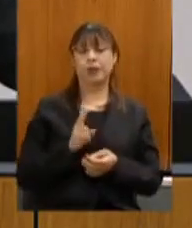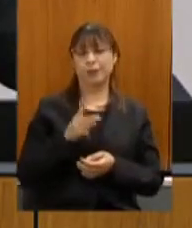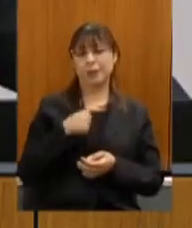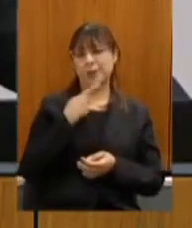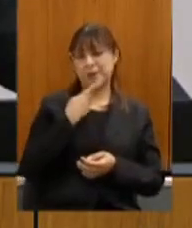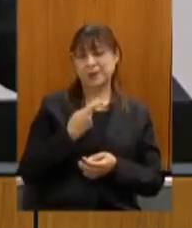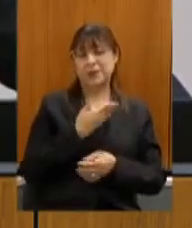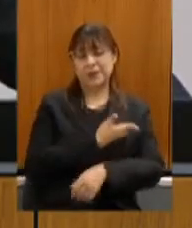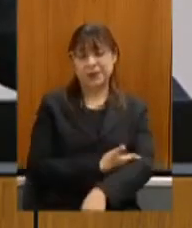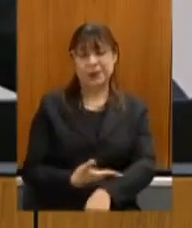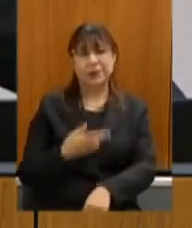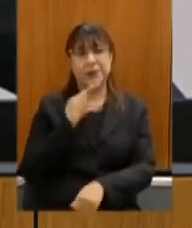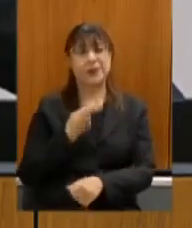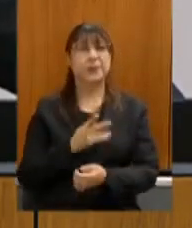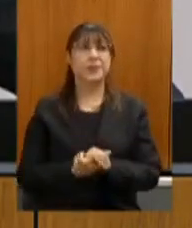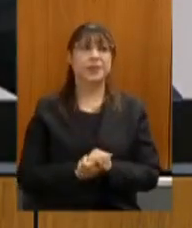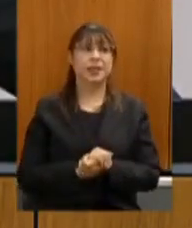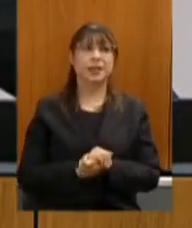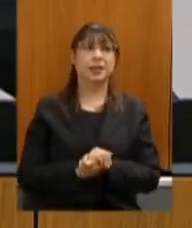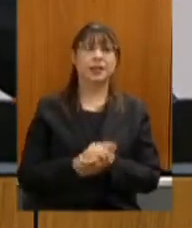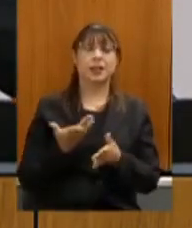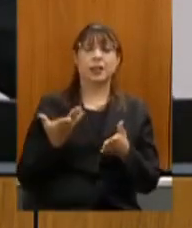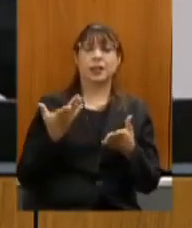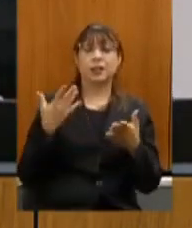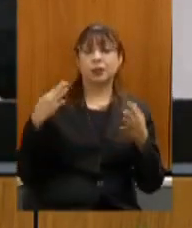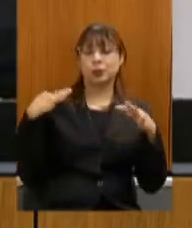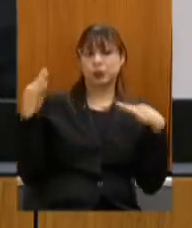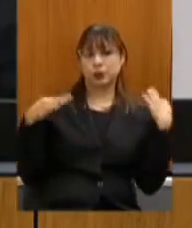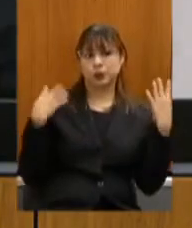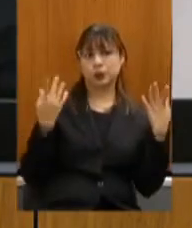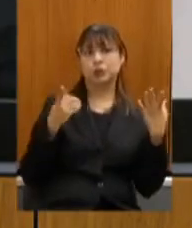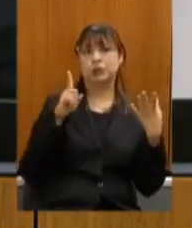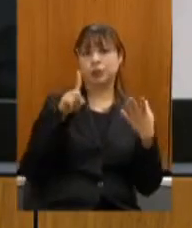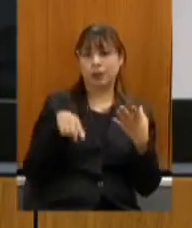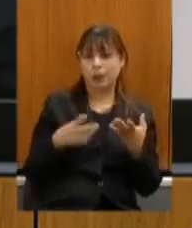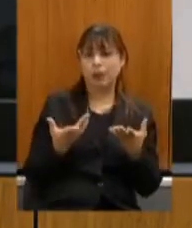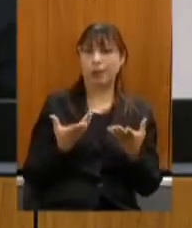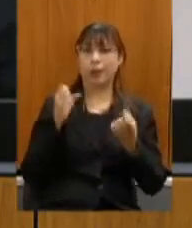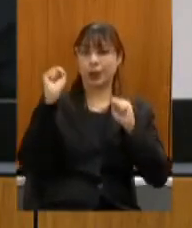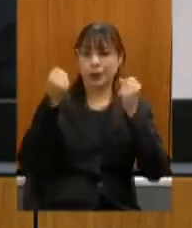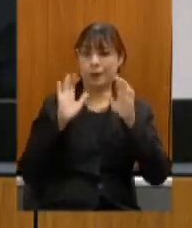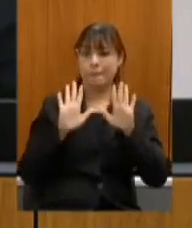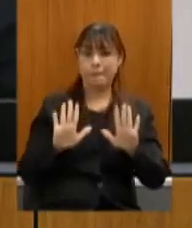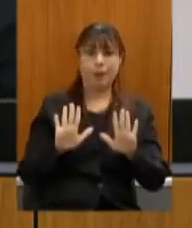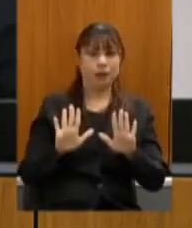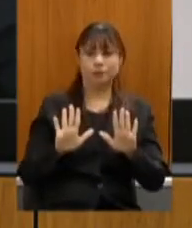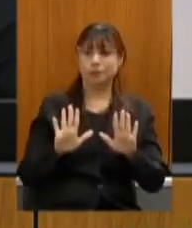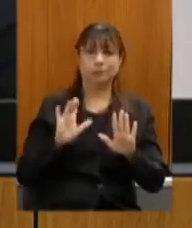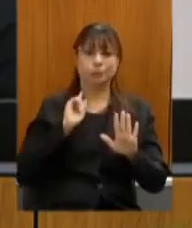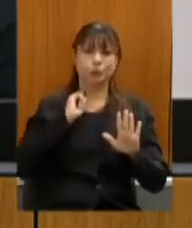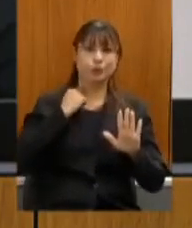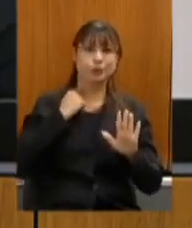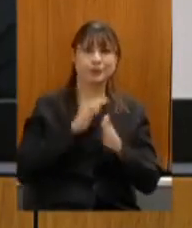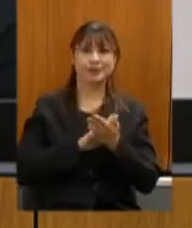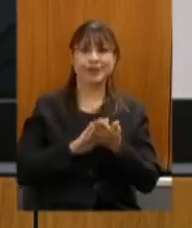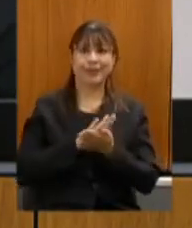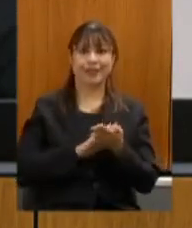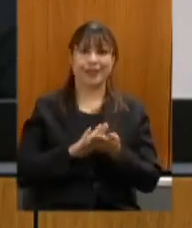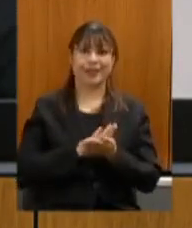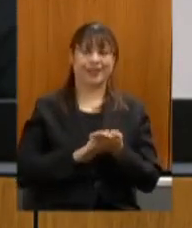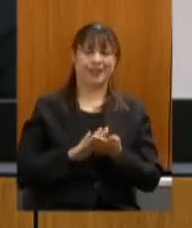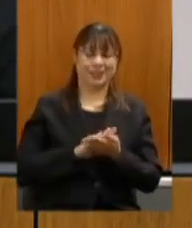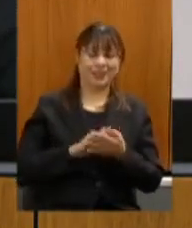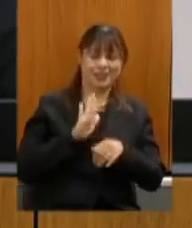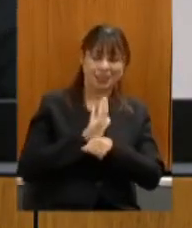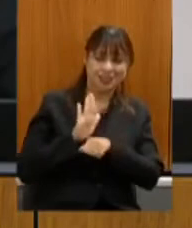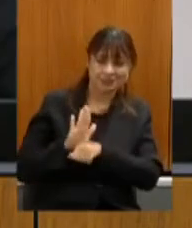é indústria sem chaminés que não polui e contribui sobre a maneira com a